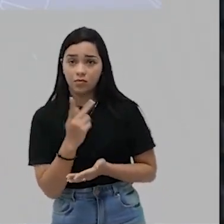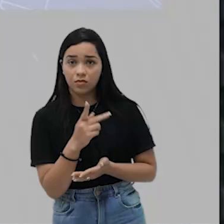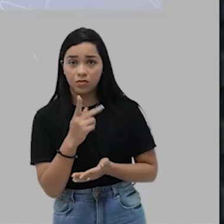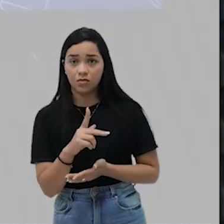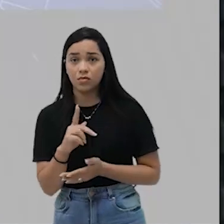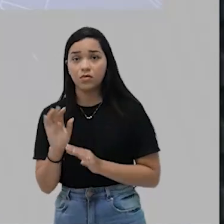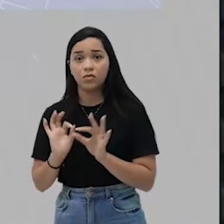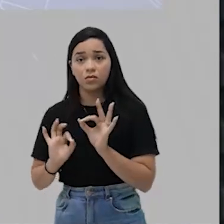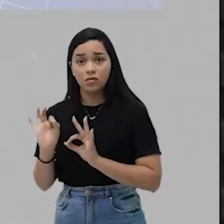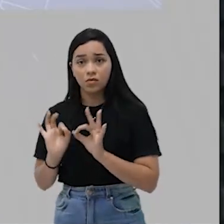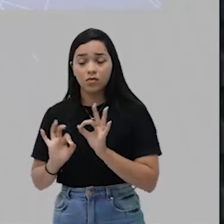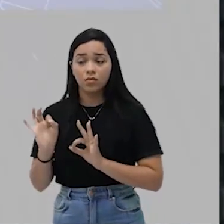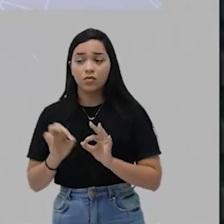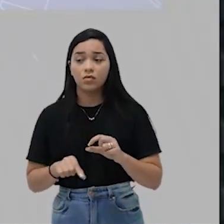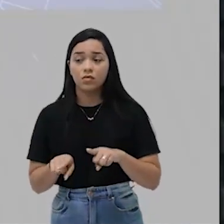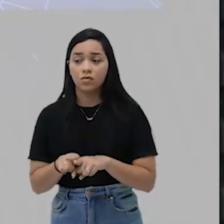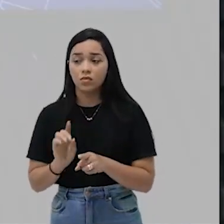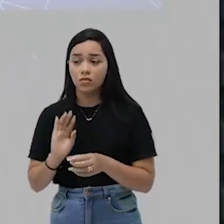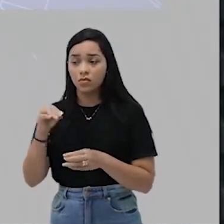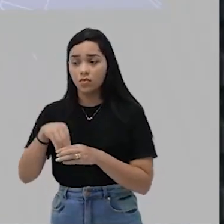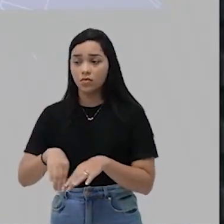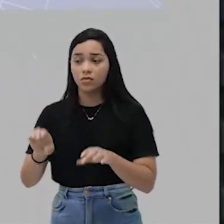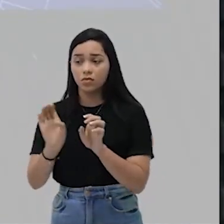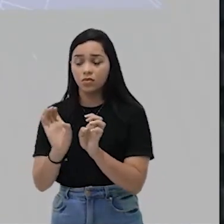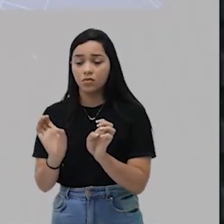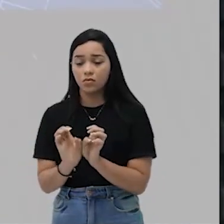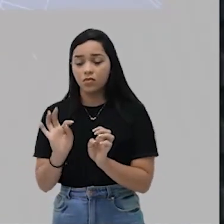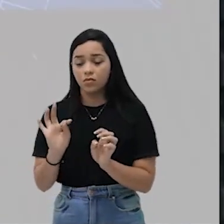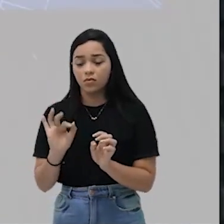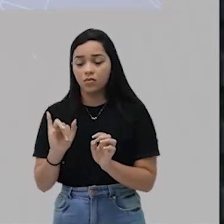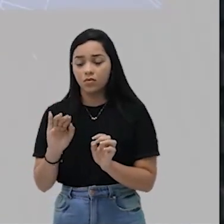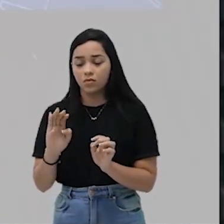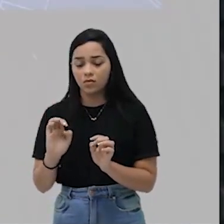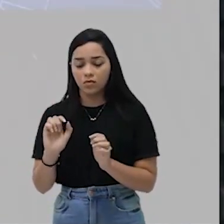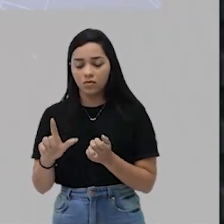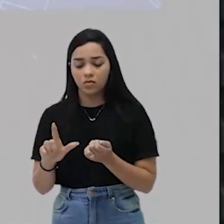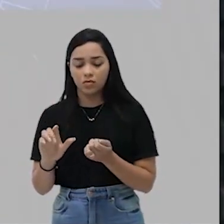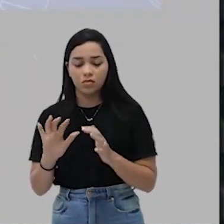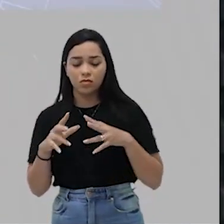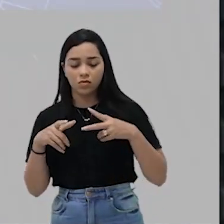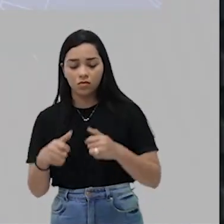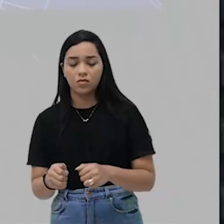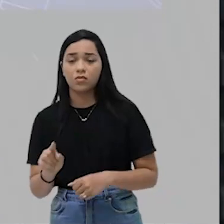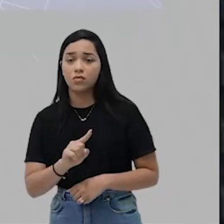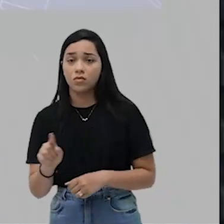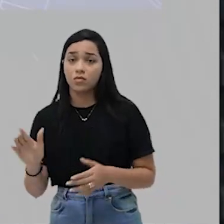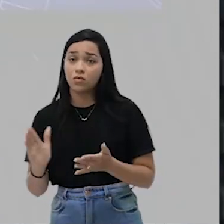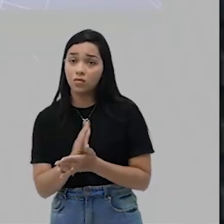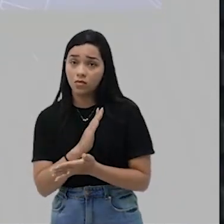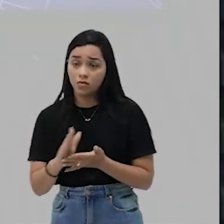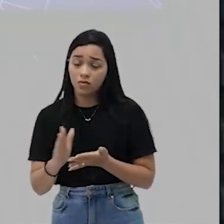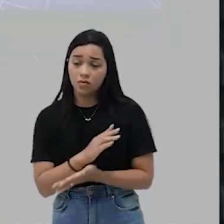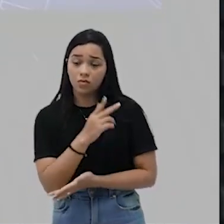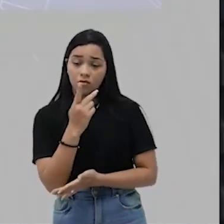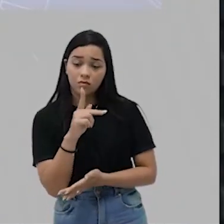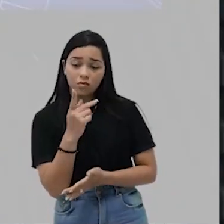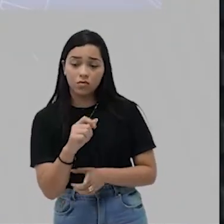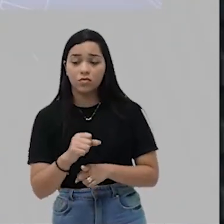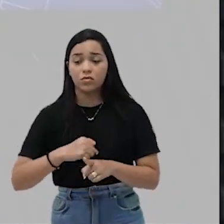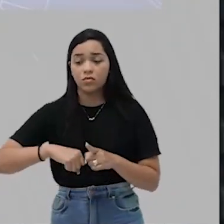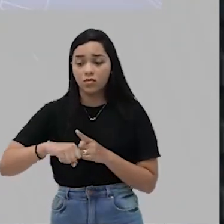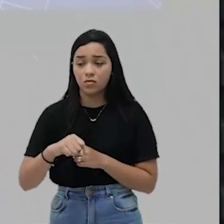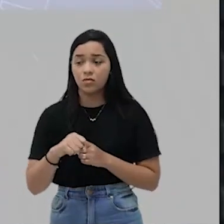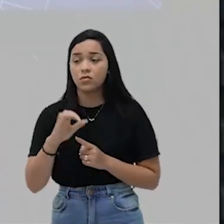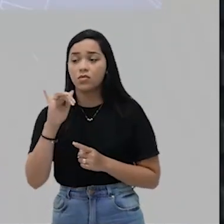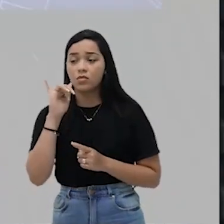se organizavam ainda dentro de uma estrutura tribal. Não todas. Algumas dessas sociedades que